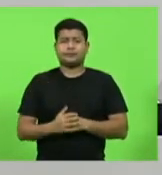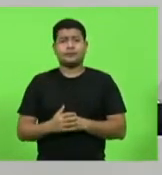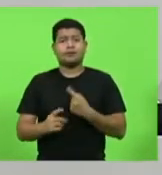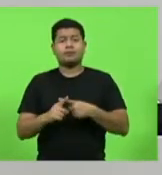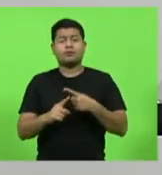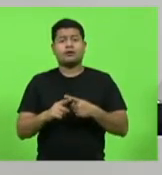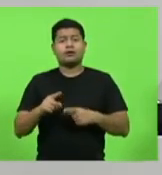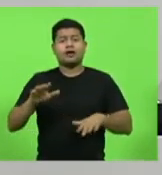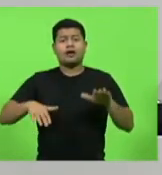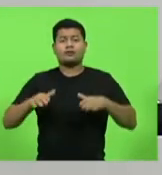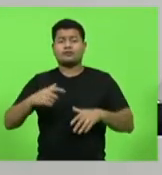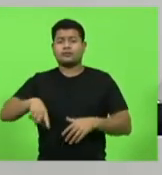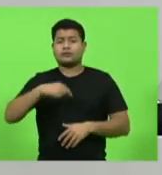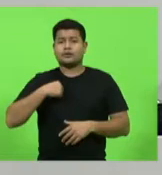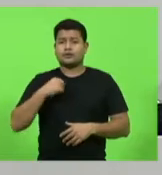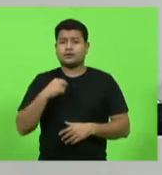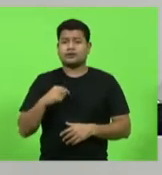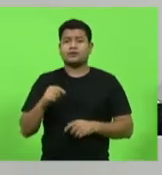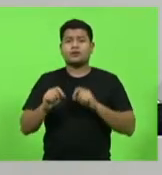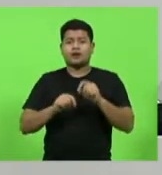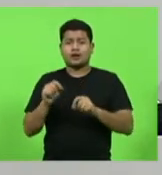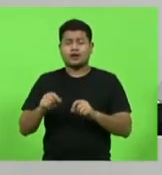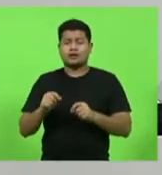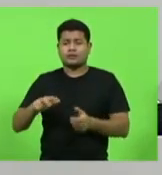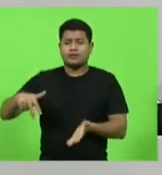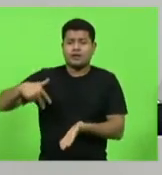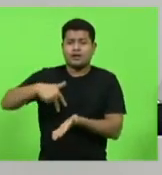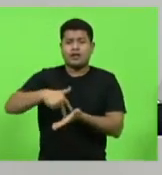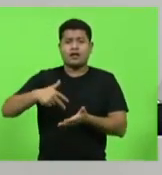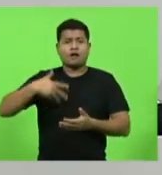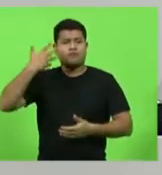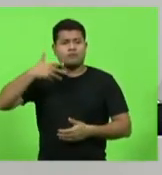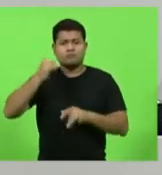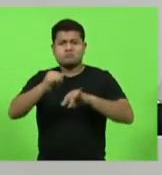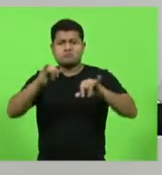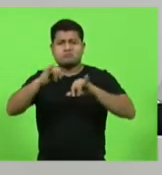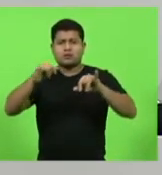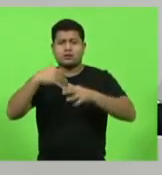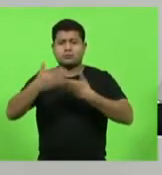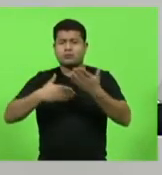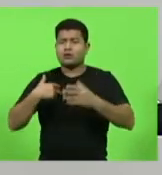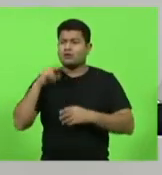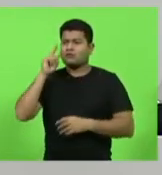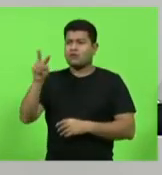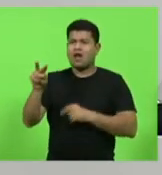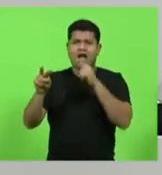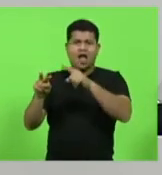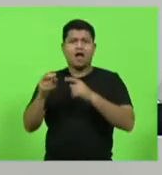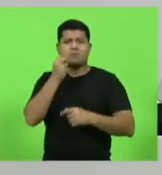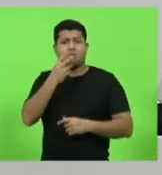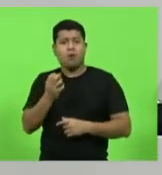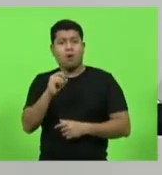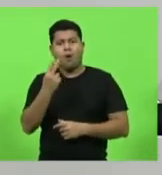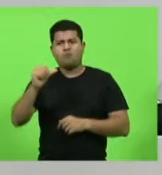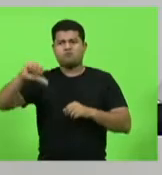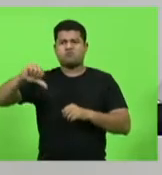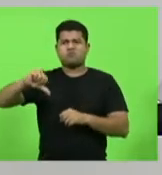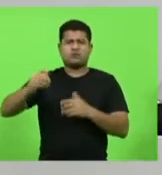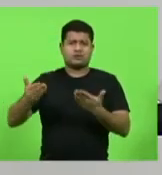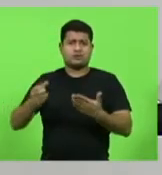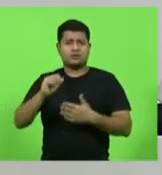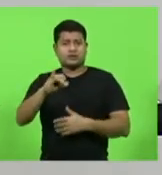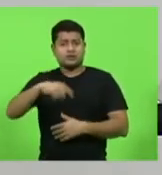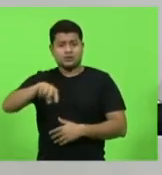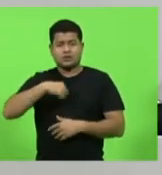a gente acaba aqui servindo de bons ou maus exemplos para o resto do Estado. Se a gente não faz o nosso dever de casa aqui, não espere que